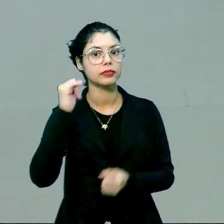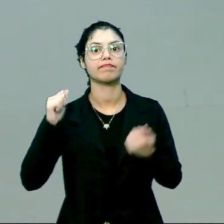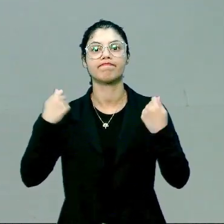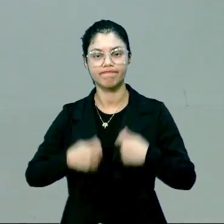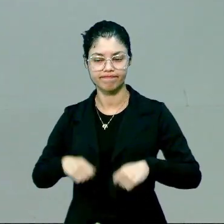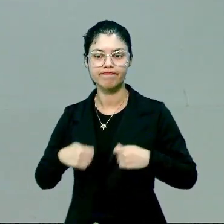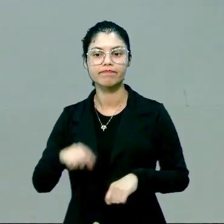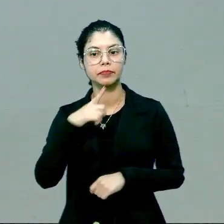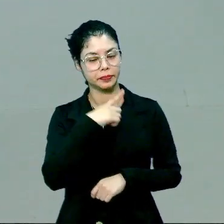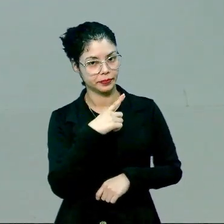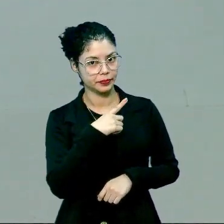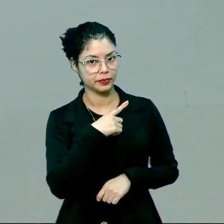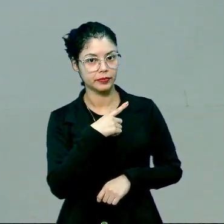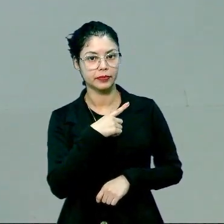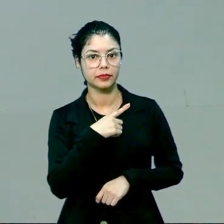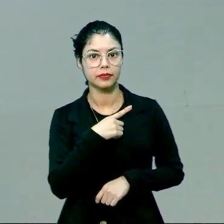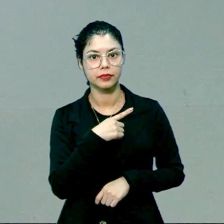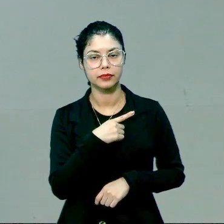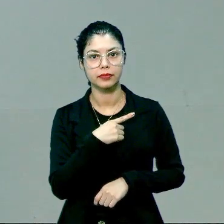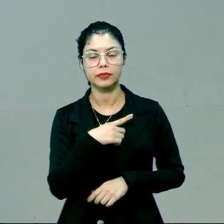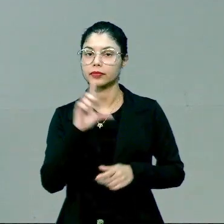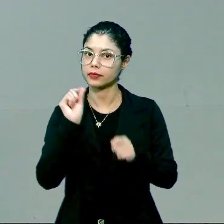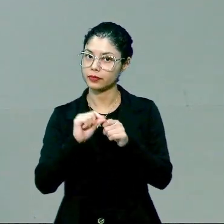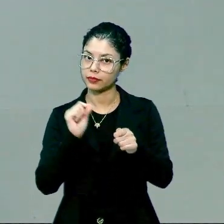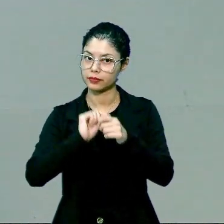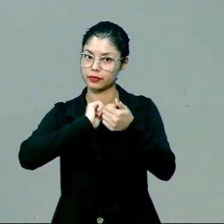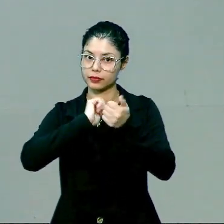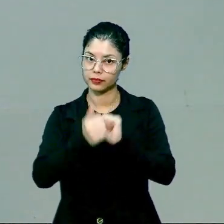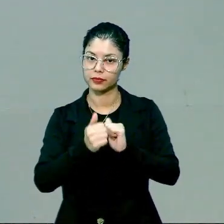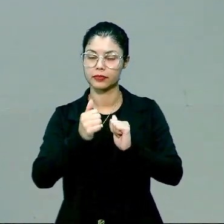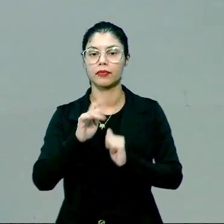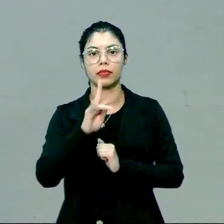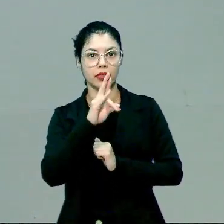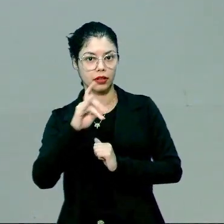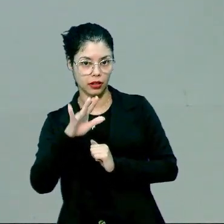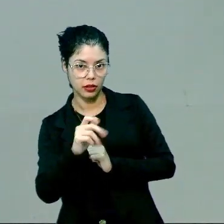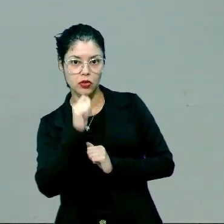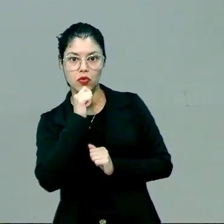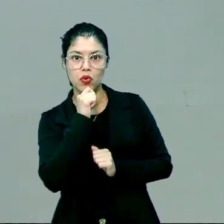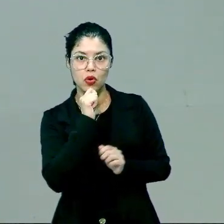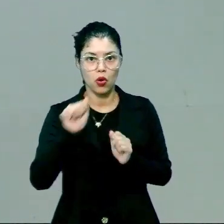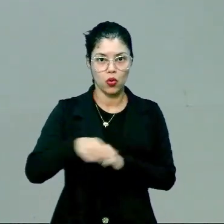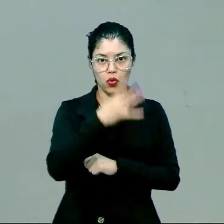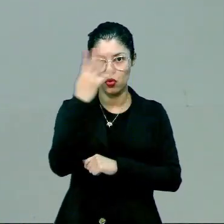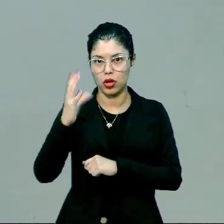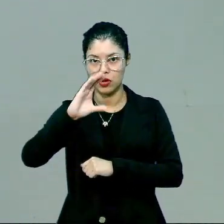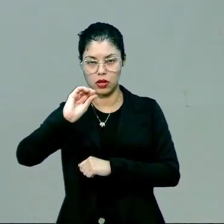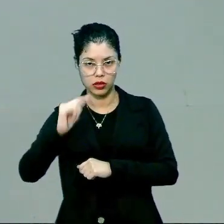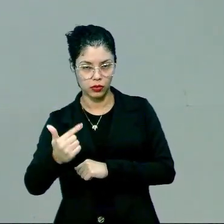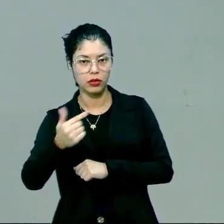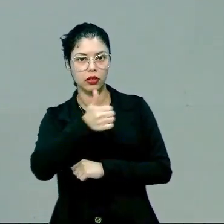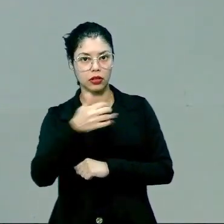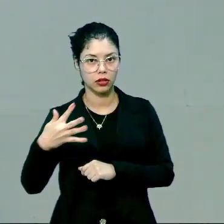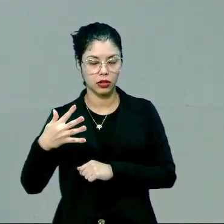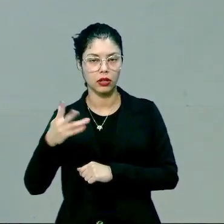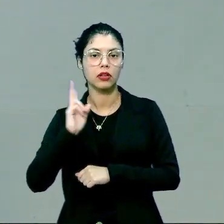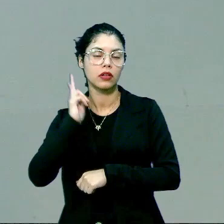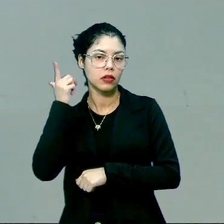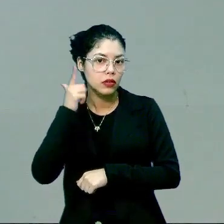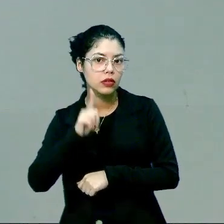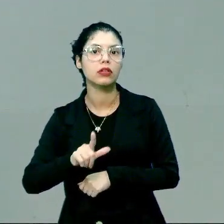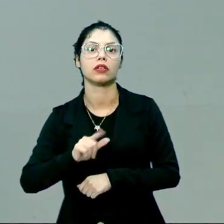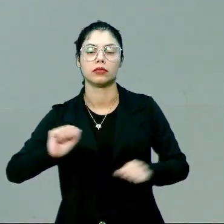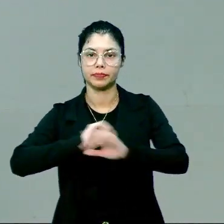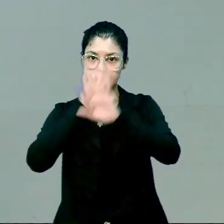necessário, principalmente para se fazer datações. A partir dessa quantidade de carbono 14, nós conseguimos datar com